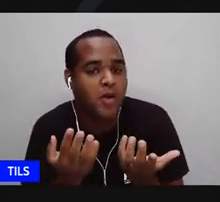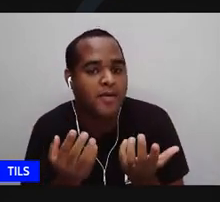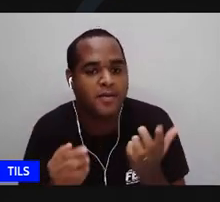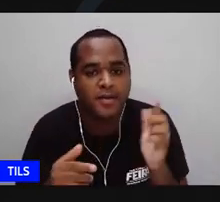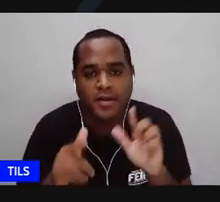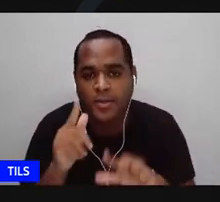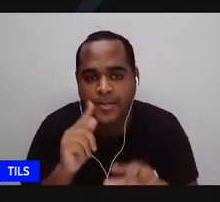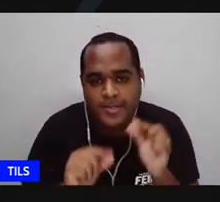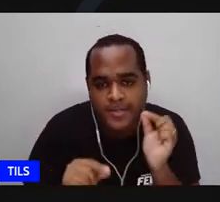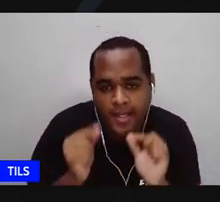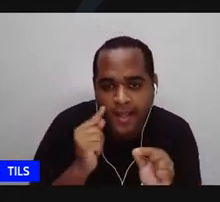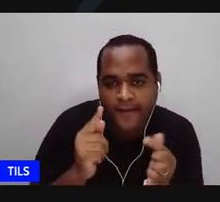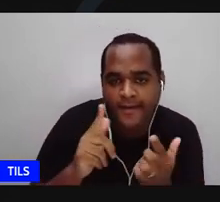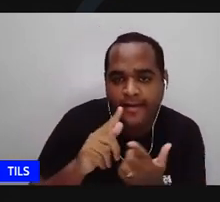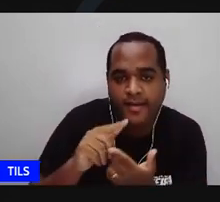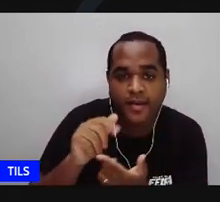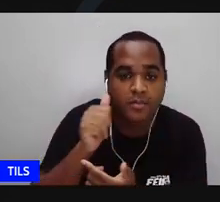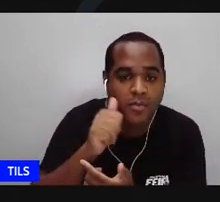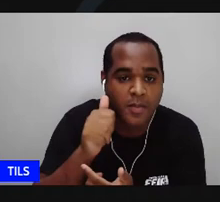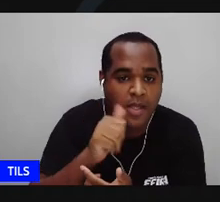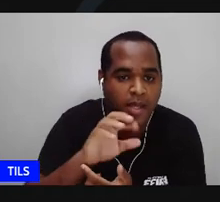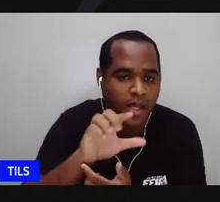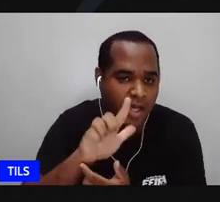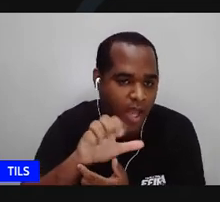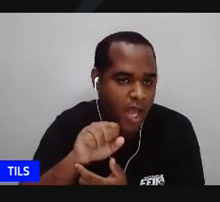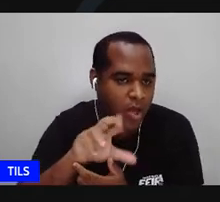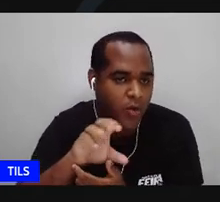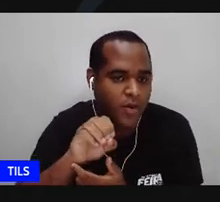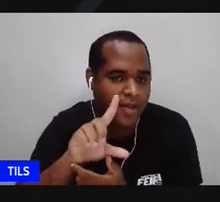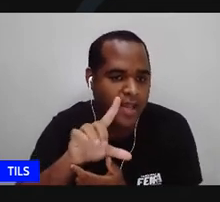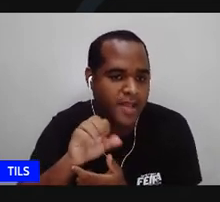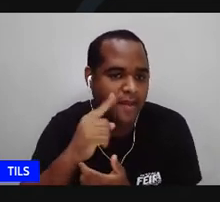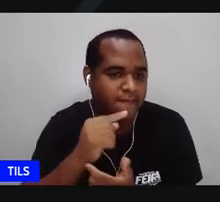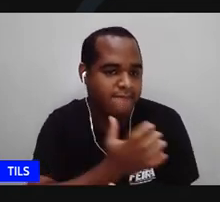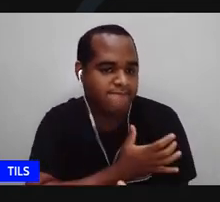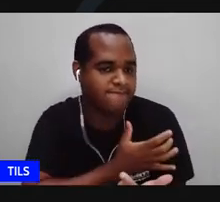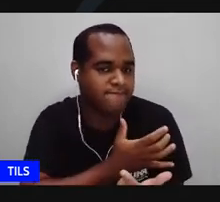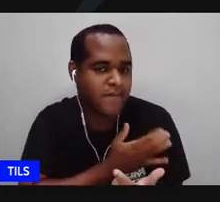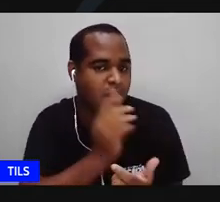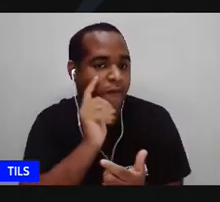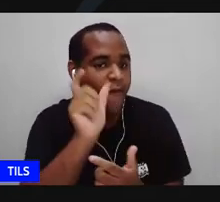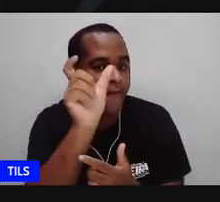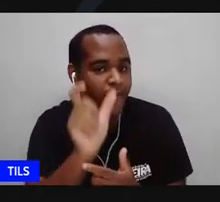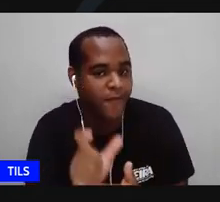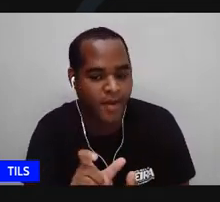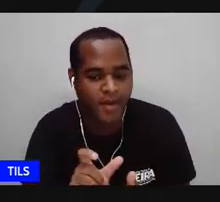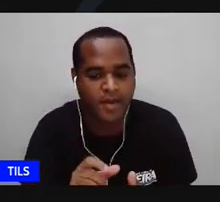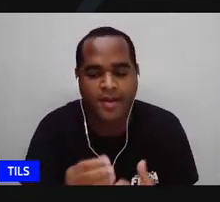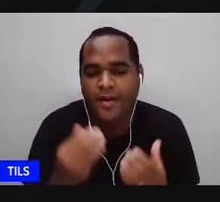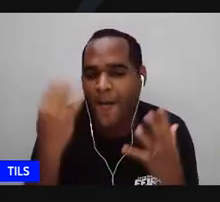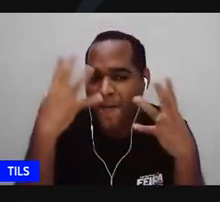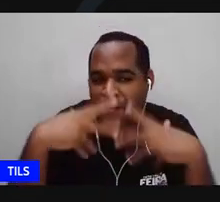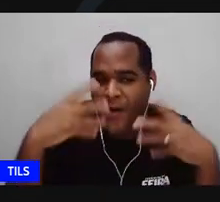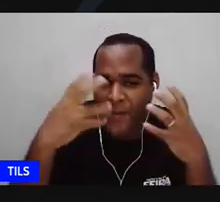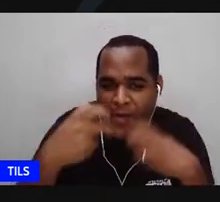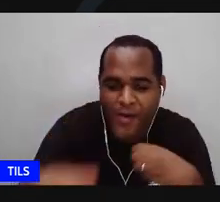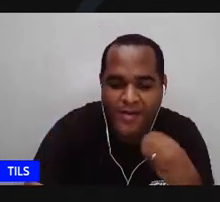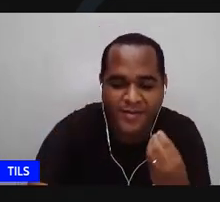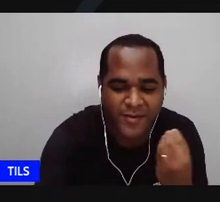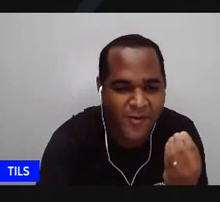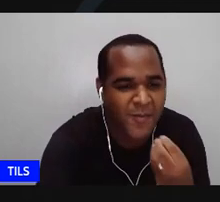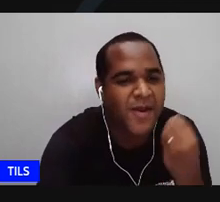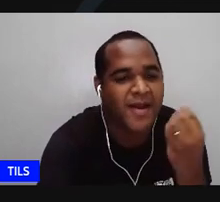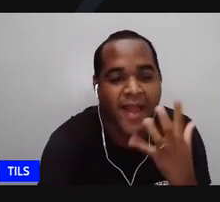foto aí é um momento assim riquíssimo né muito interessante olha como ela tá toda linda gente ela